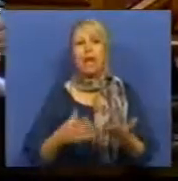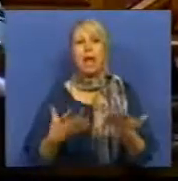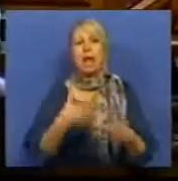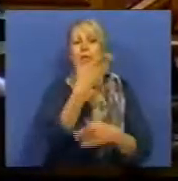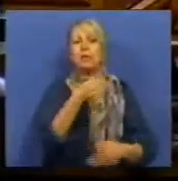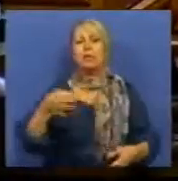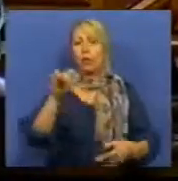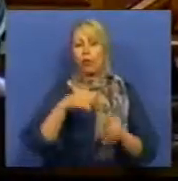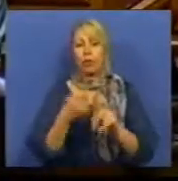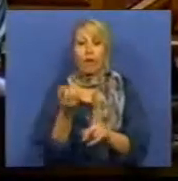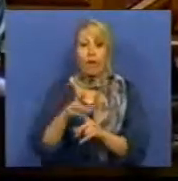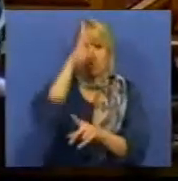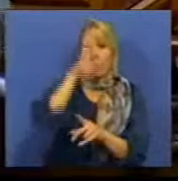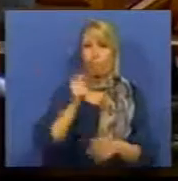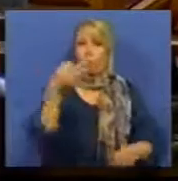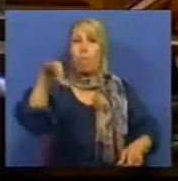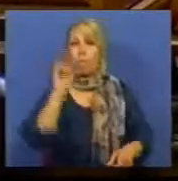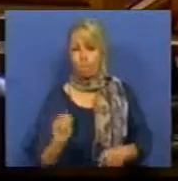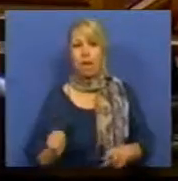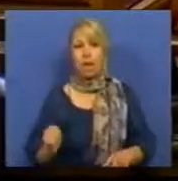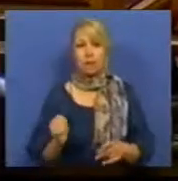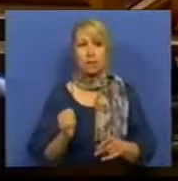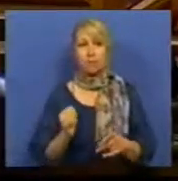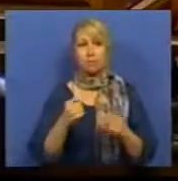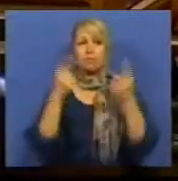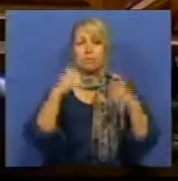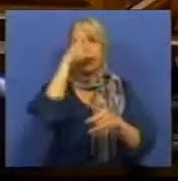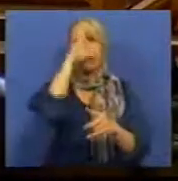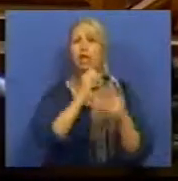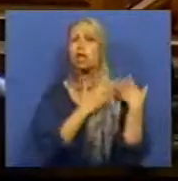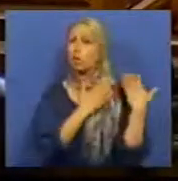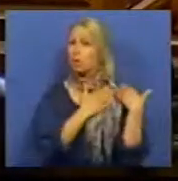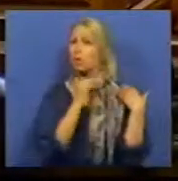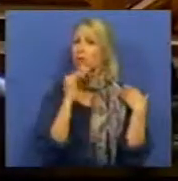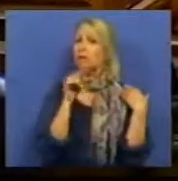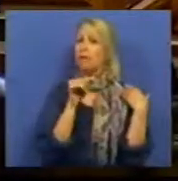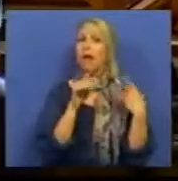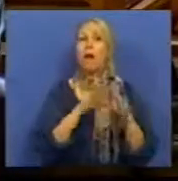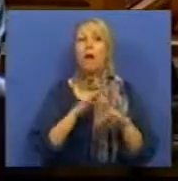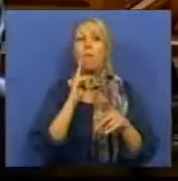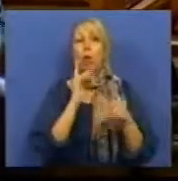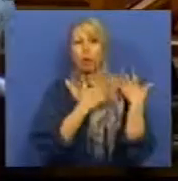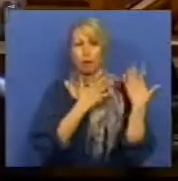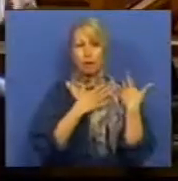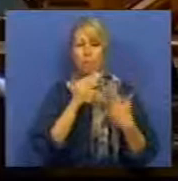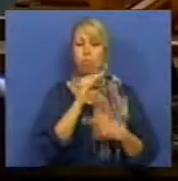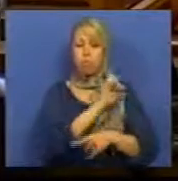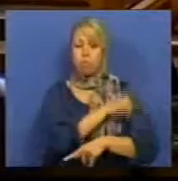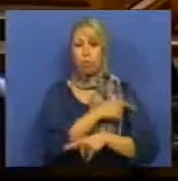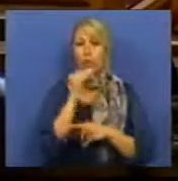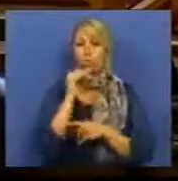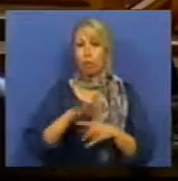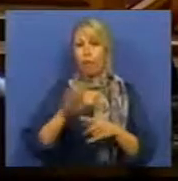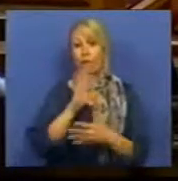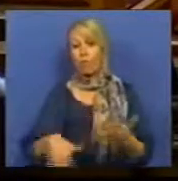governo anterior do Partido Socialista, e curiosamente, tendo como ministro responsável pela tutela do poder local e, portanto, proponente dessa alteração